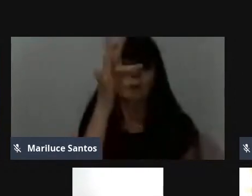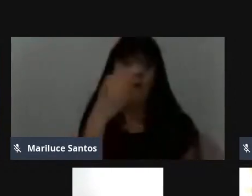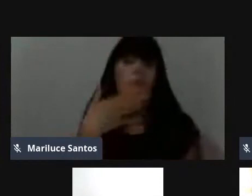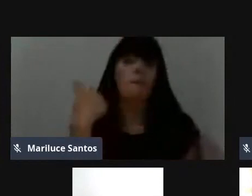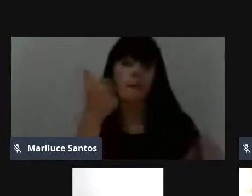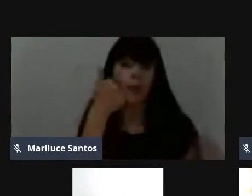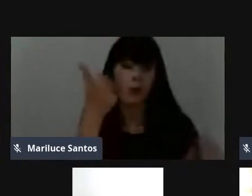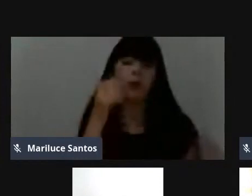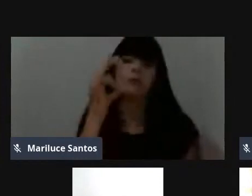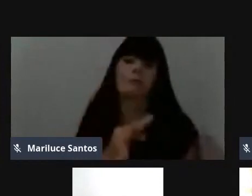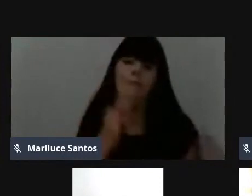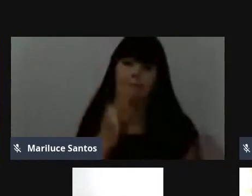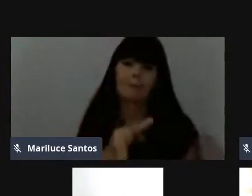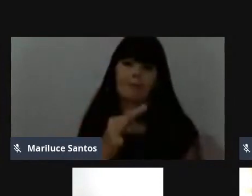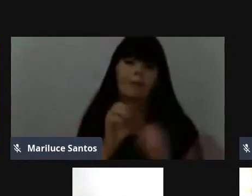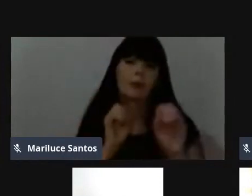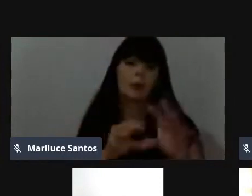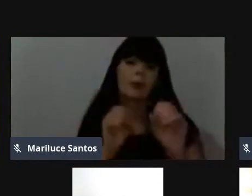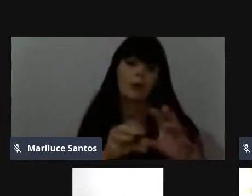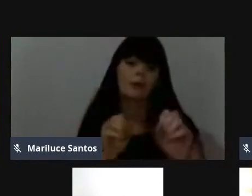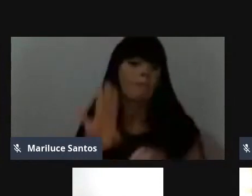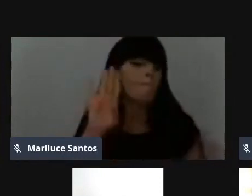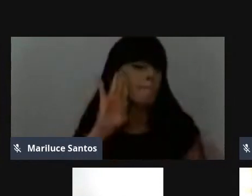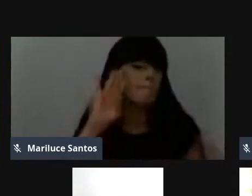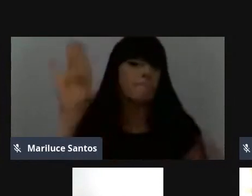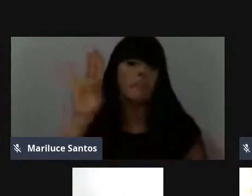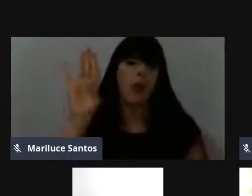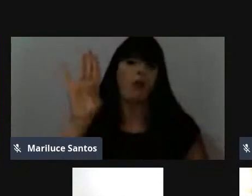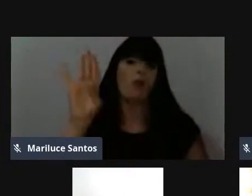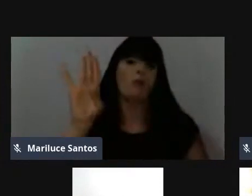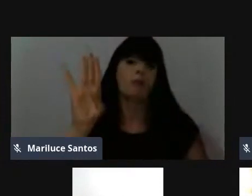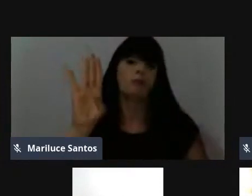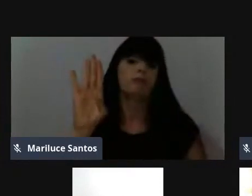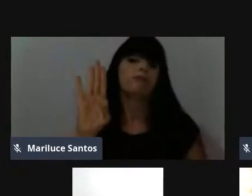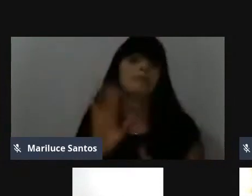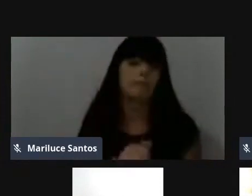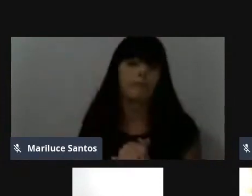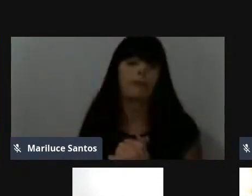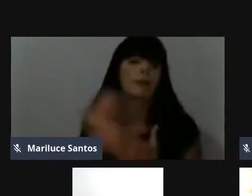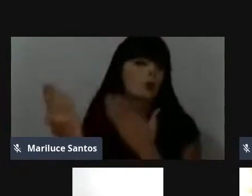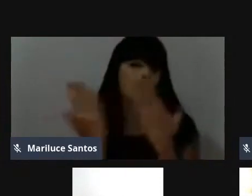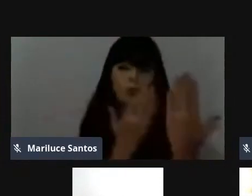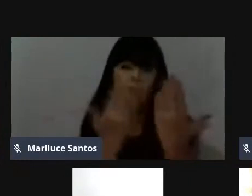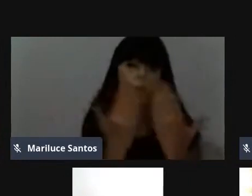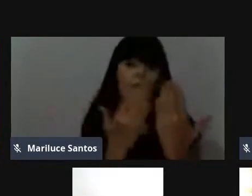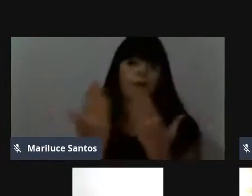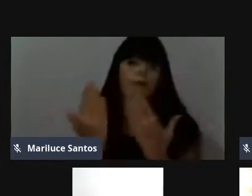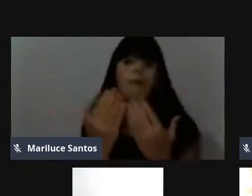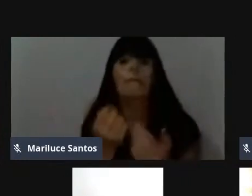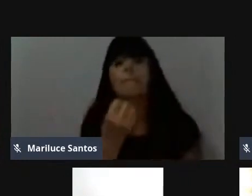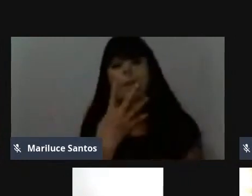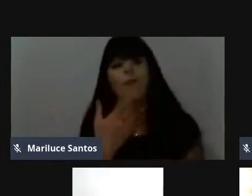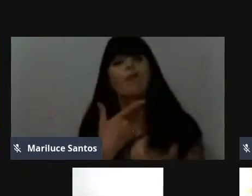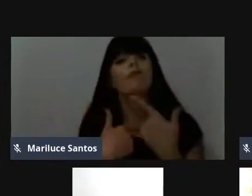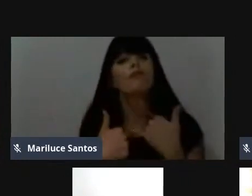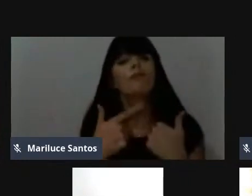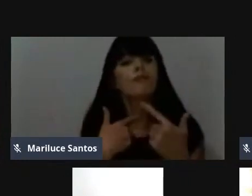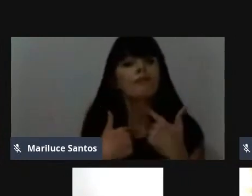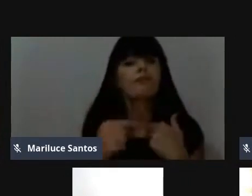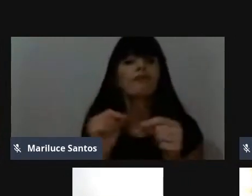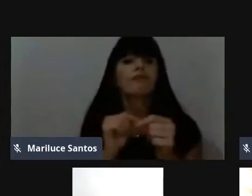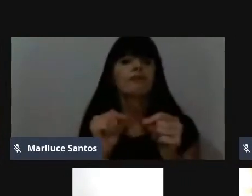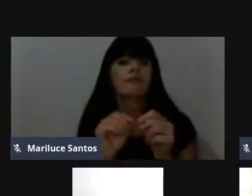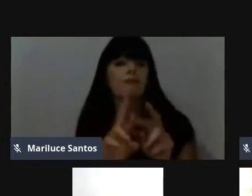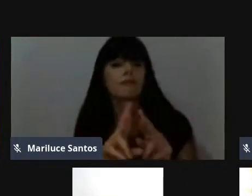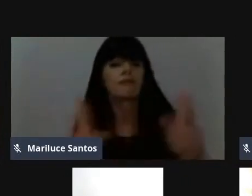é o pilar, um dos pilares principais, né, é estudar, boa vontade, querer fazer diferente, querer